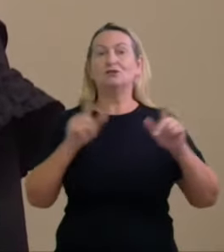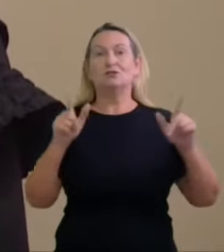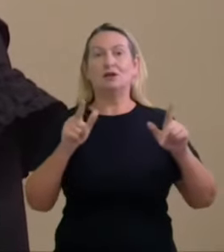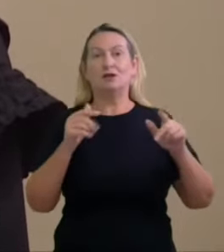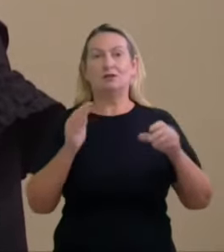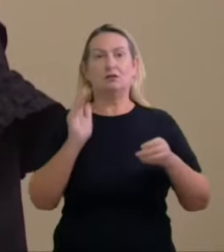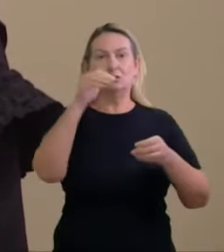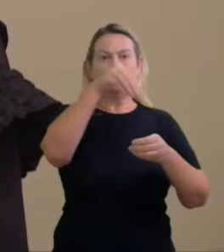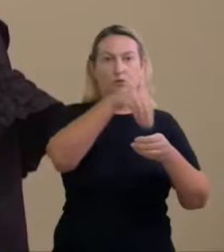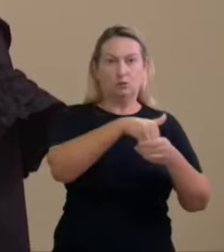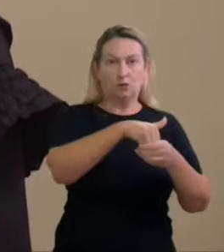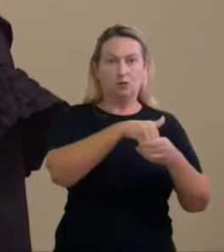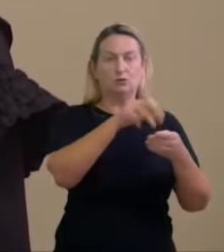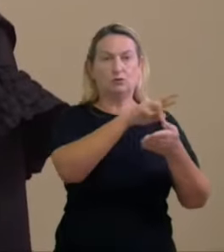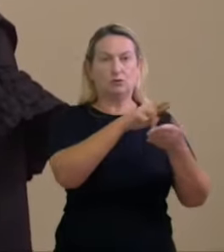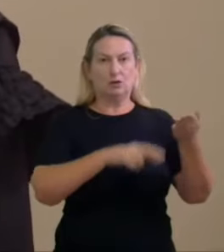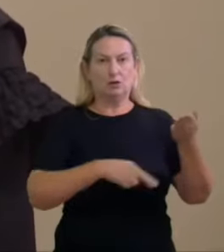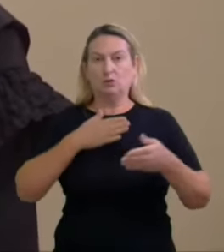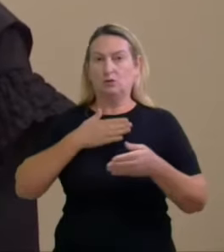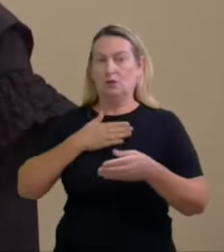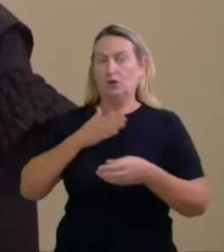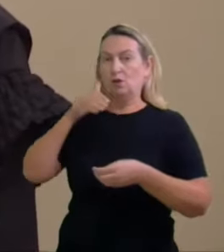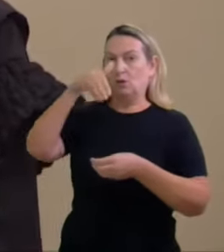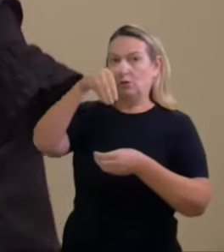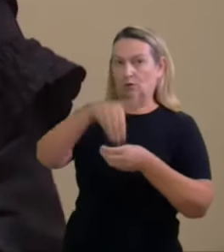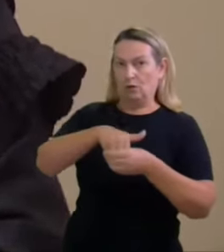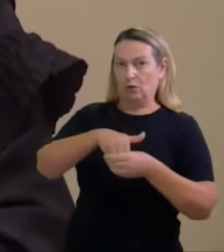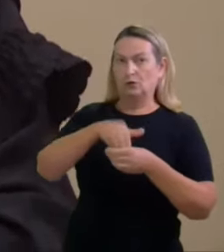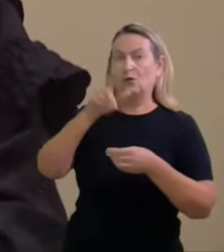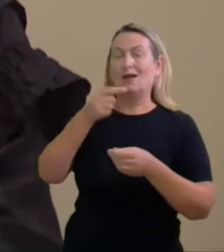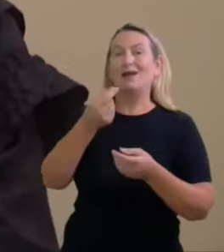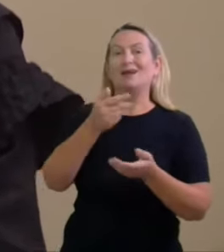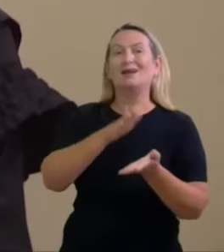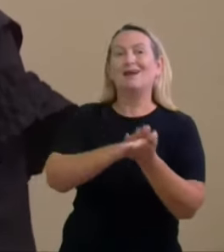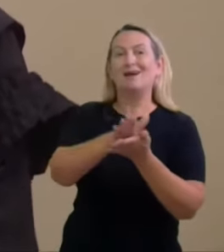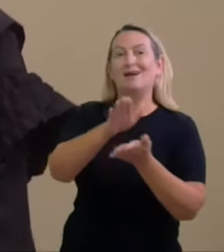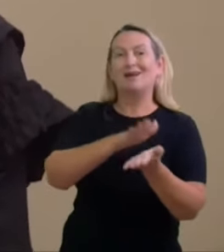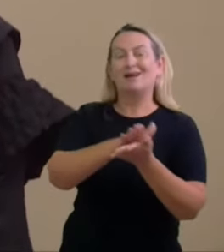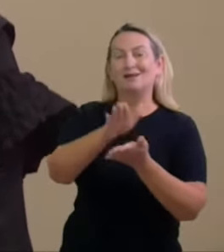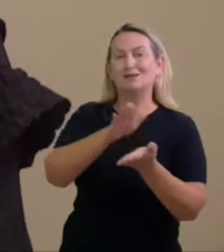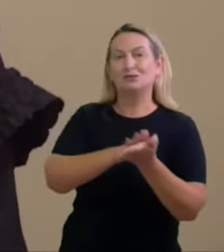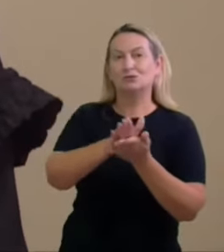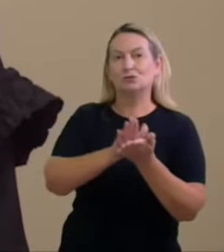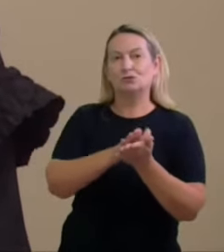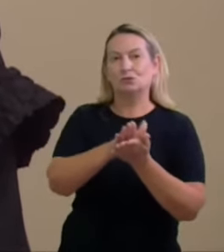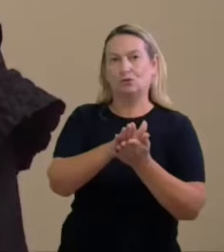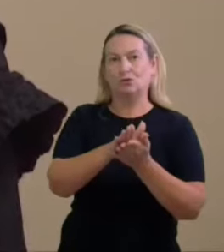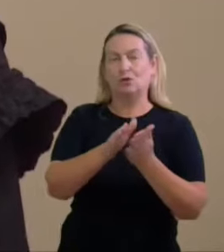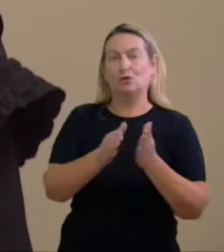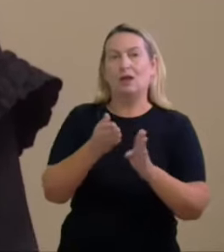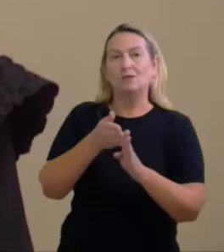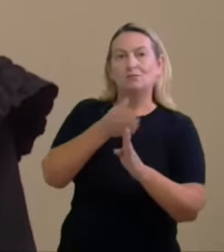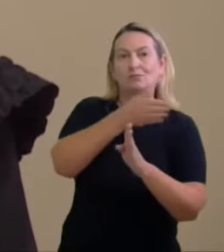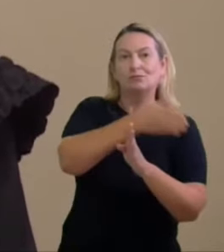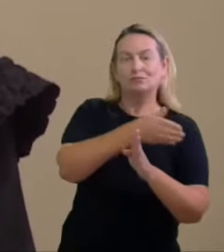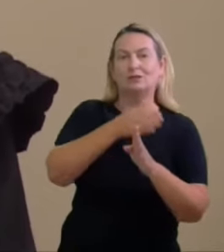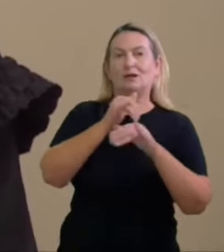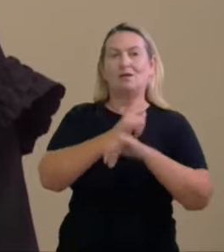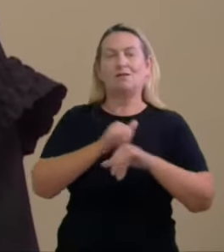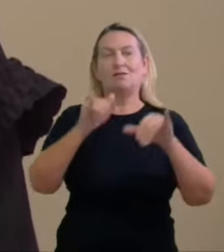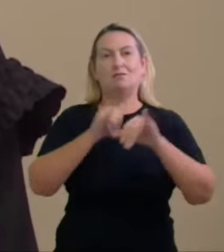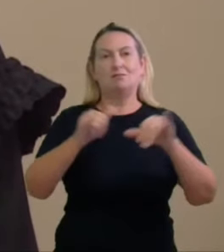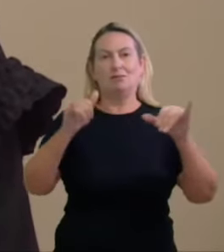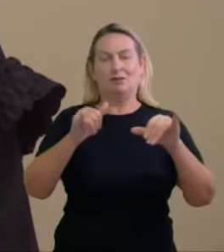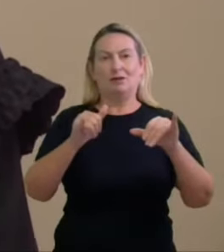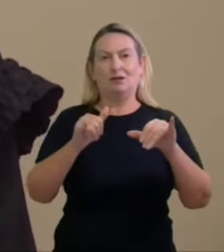e o meu justamente se trata dos gastos que foram no lançamento da pré-campanha do então